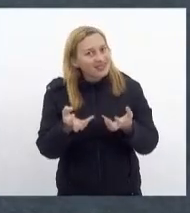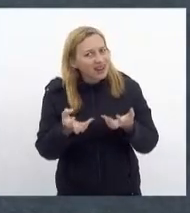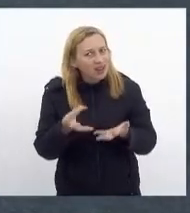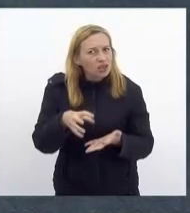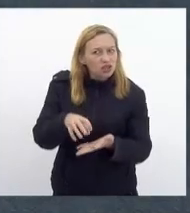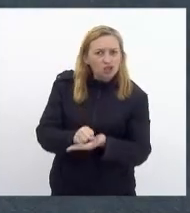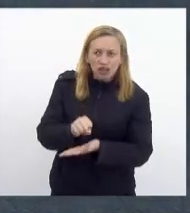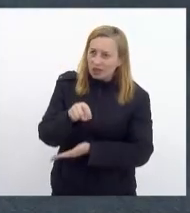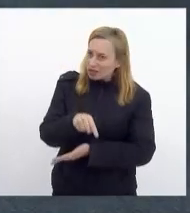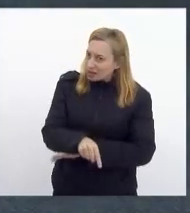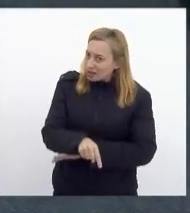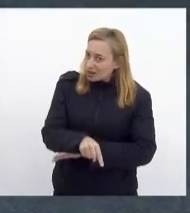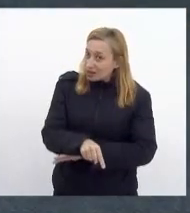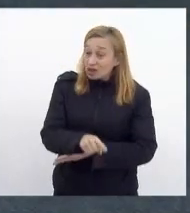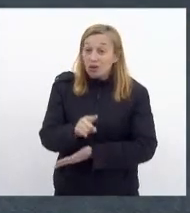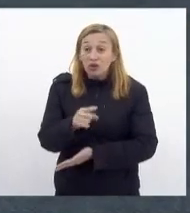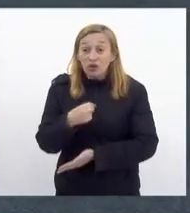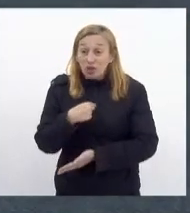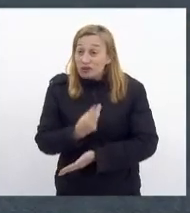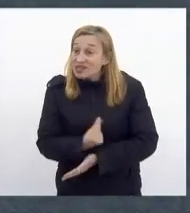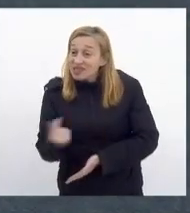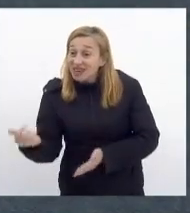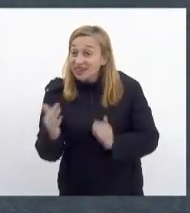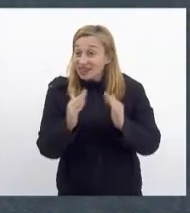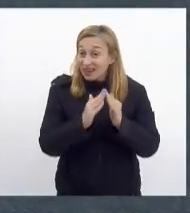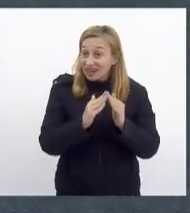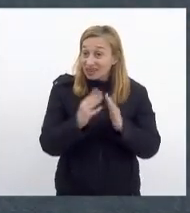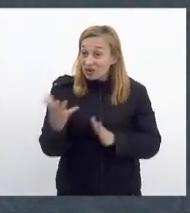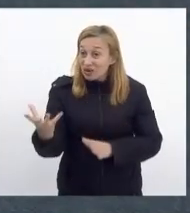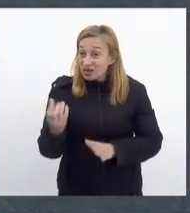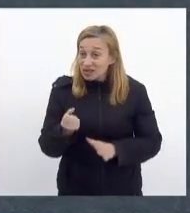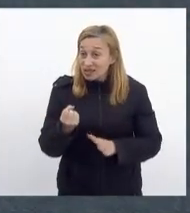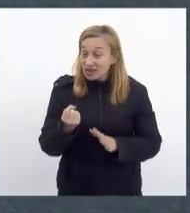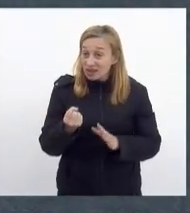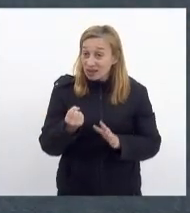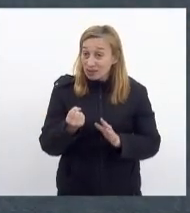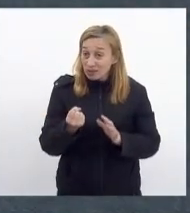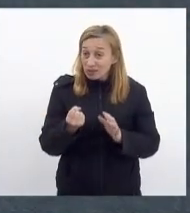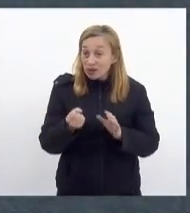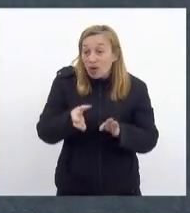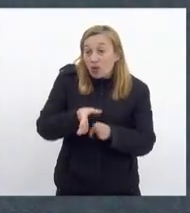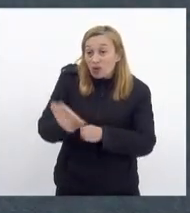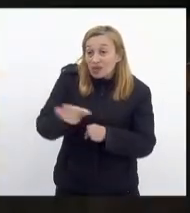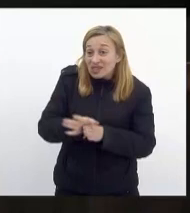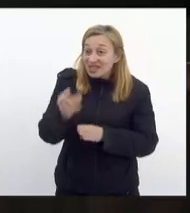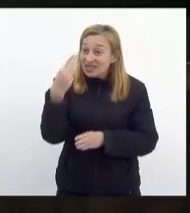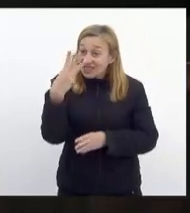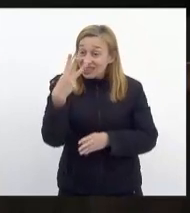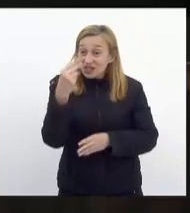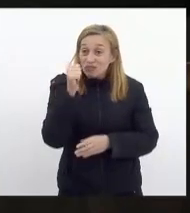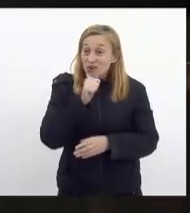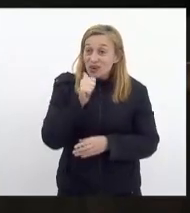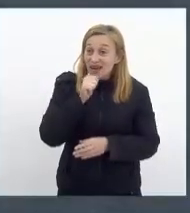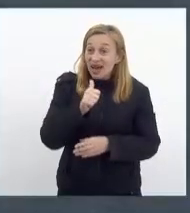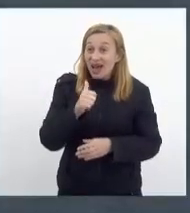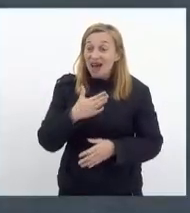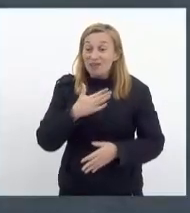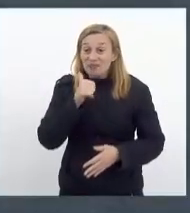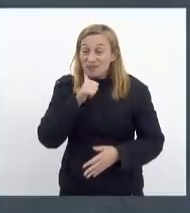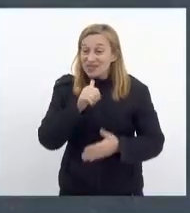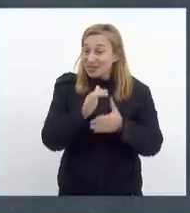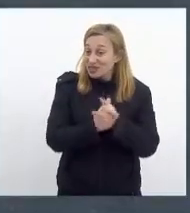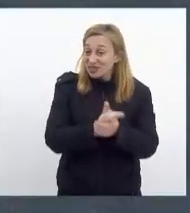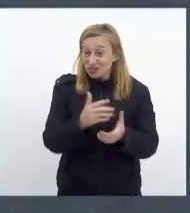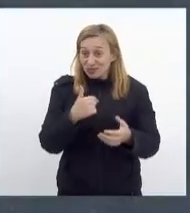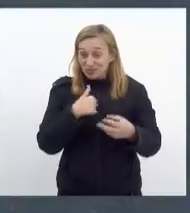registrado aqui que quando eu saio de casa, presidente, eu recebo orientação de três mulheres. Que bom, lá é maioria. A minha